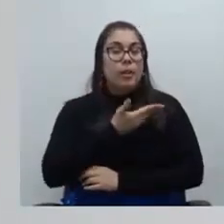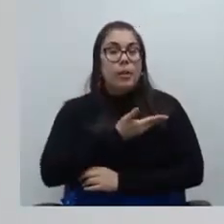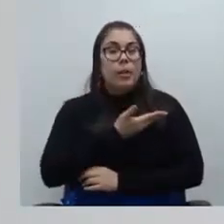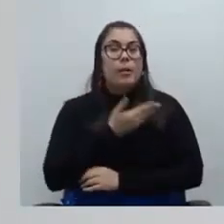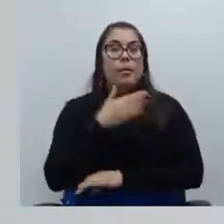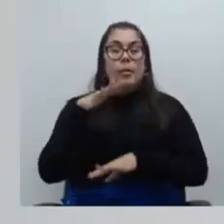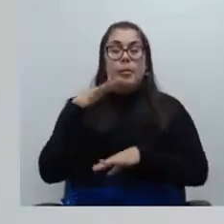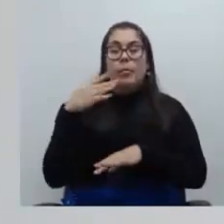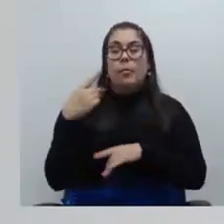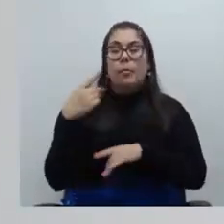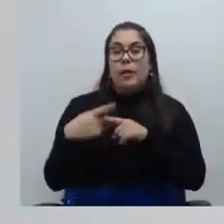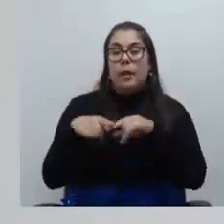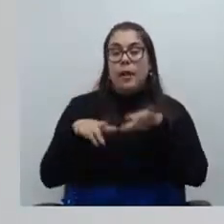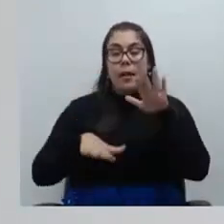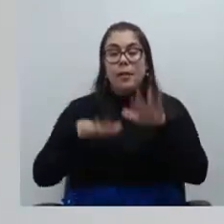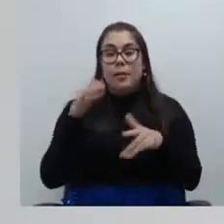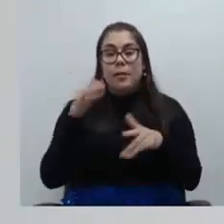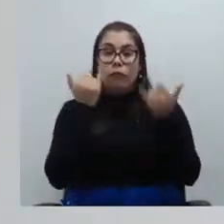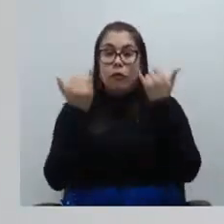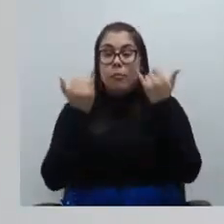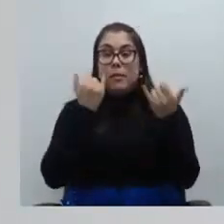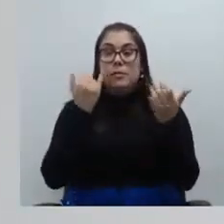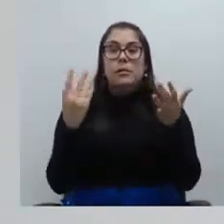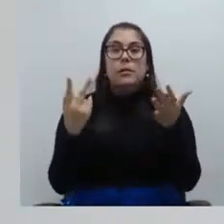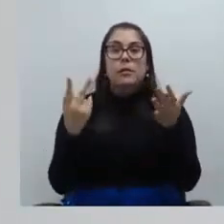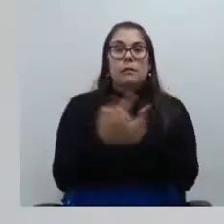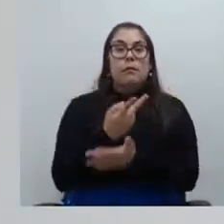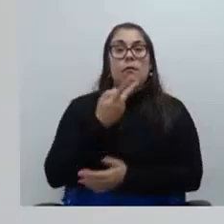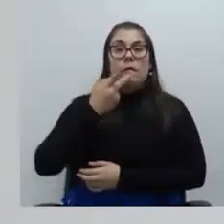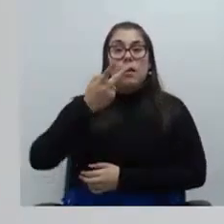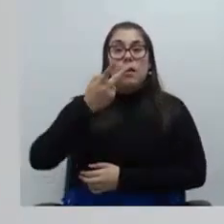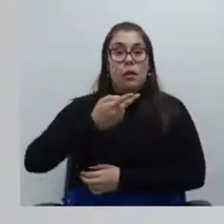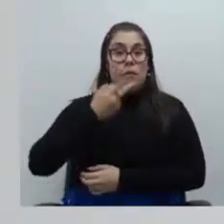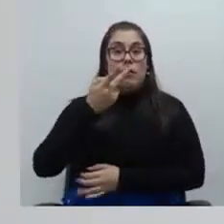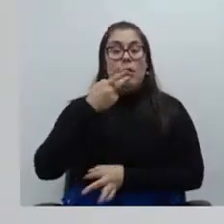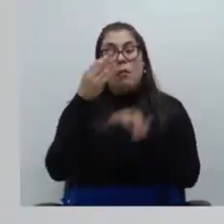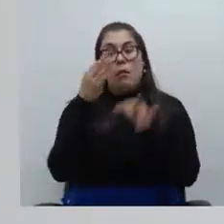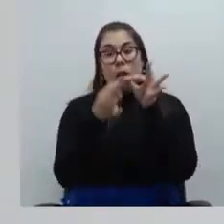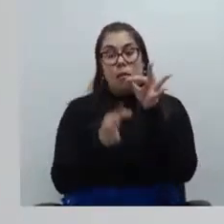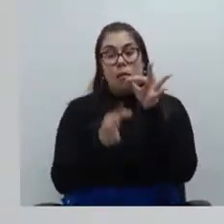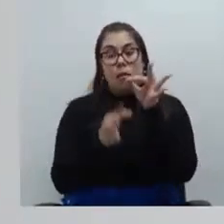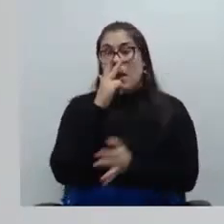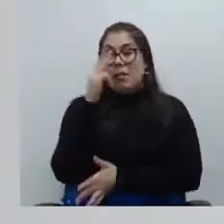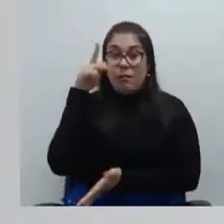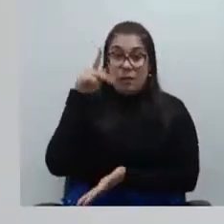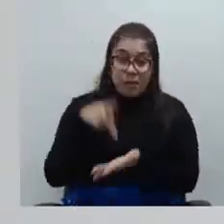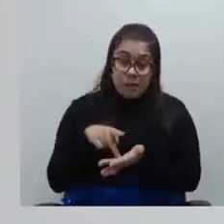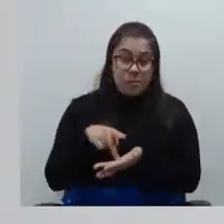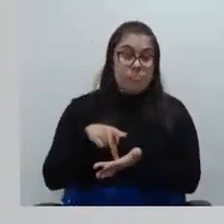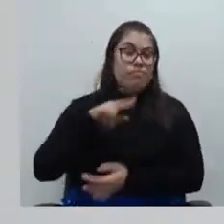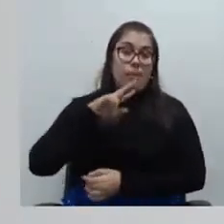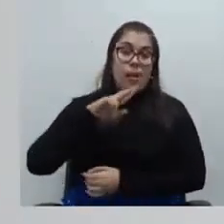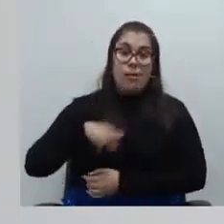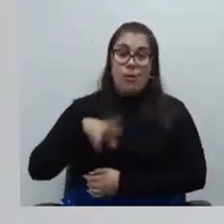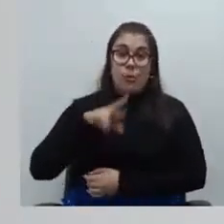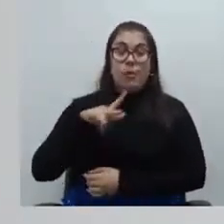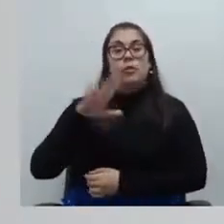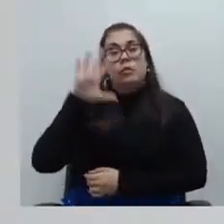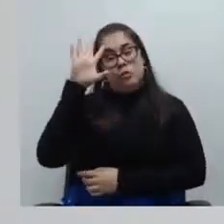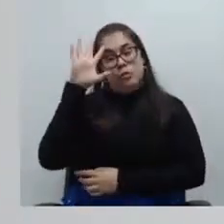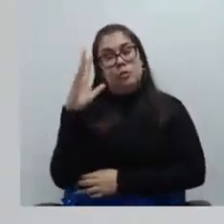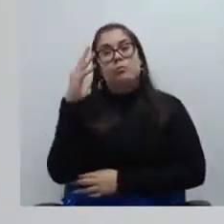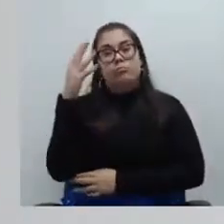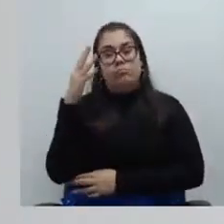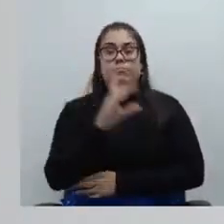porque às vezes uma informação equivocada repetida muitas vezes ela acaba virando verdade né isso já aconteceu muitas